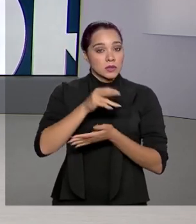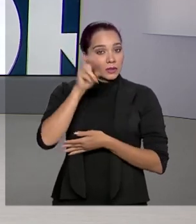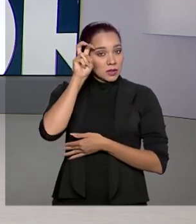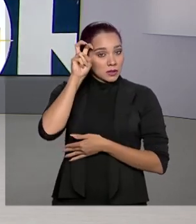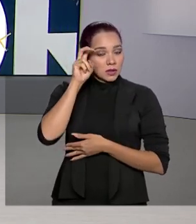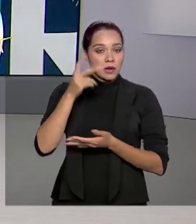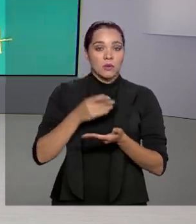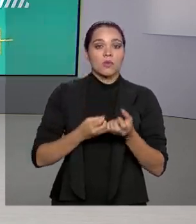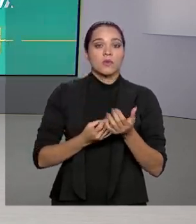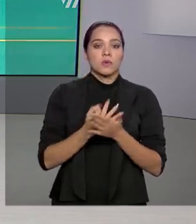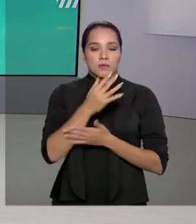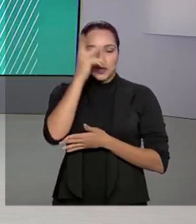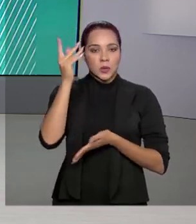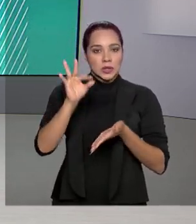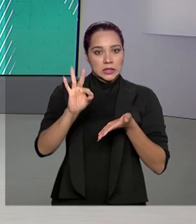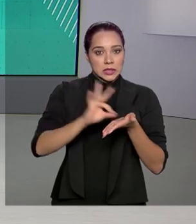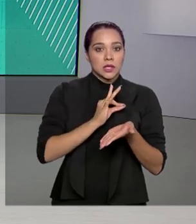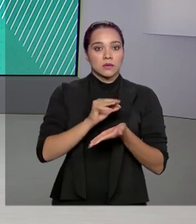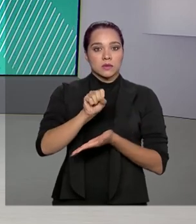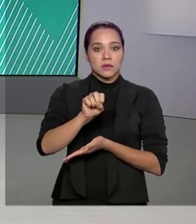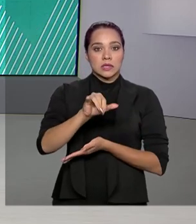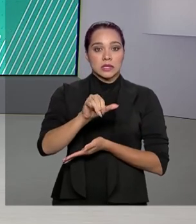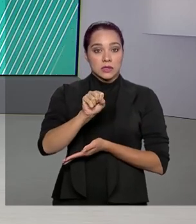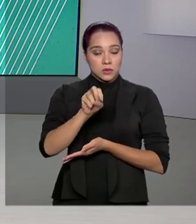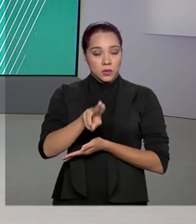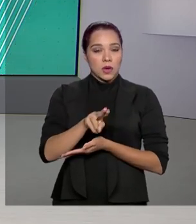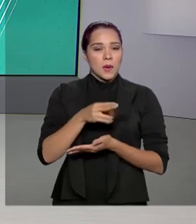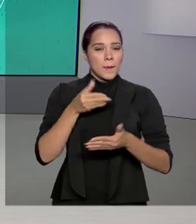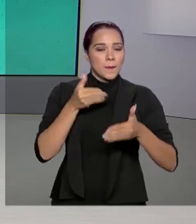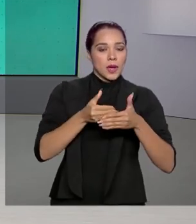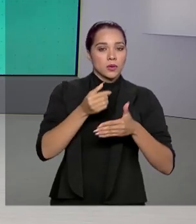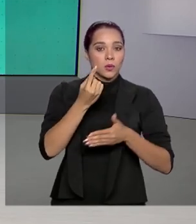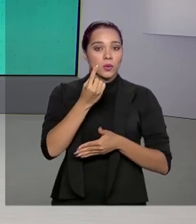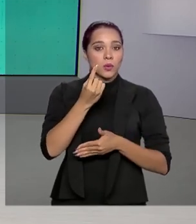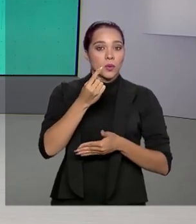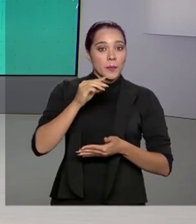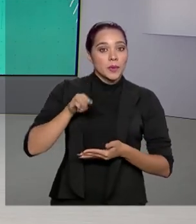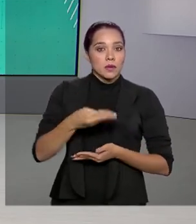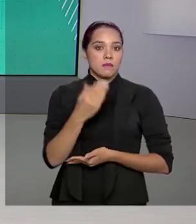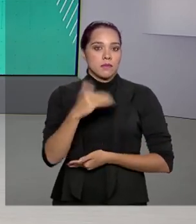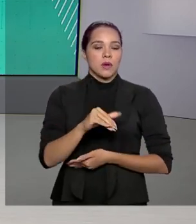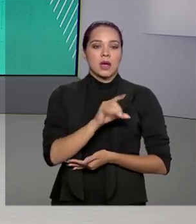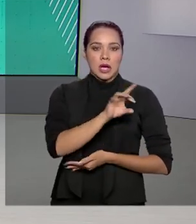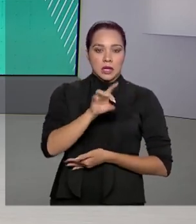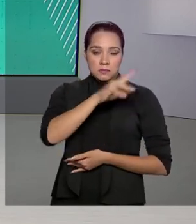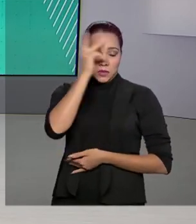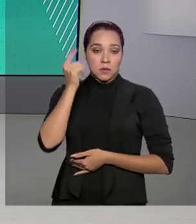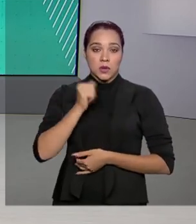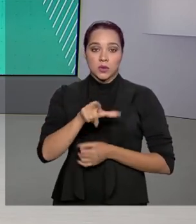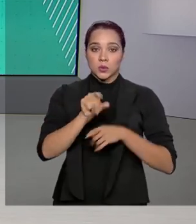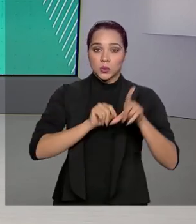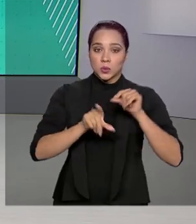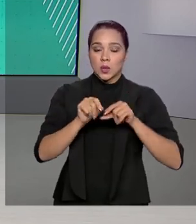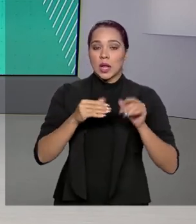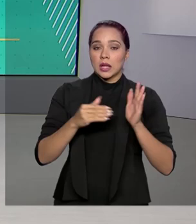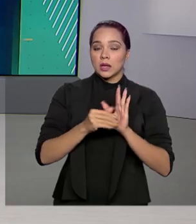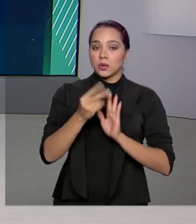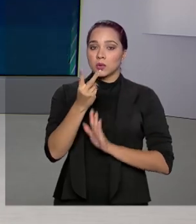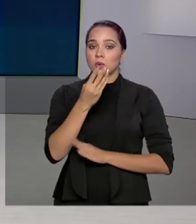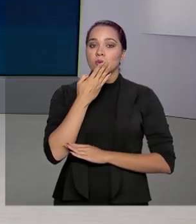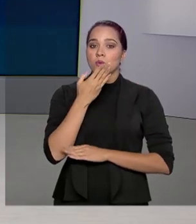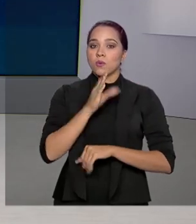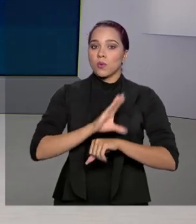O número de inscritos no Sisu se aproxima de 1,5 milhão, já que cada estudante pode selecionar até duas opções de curso.